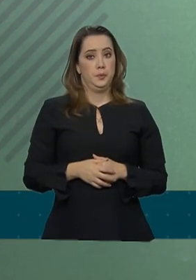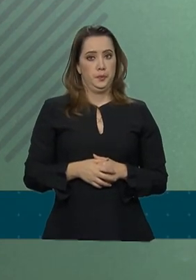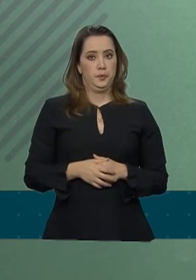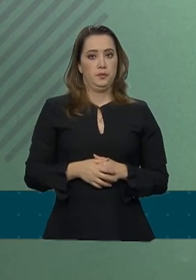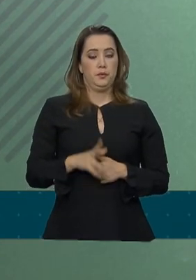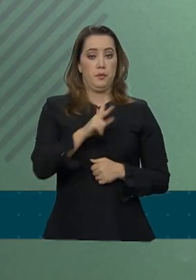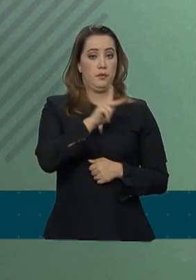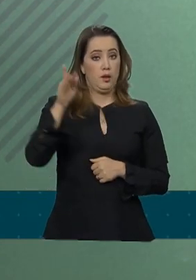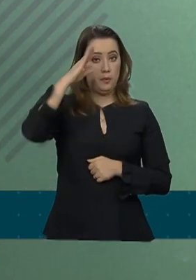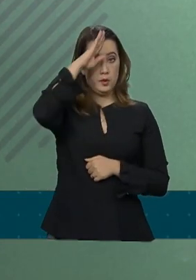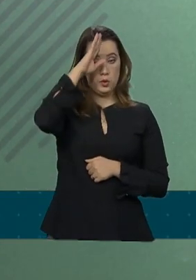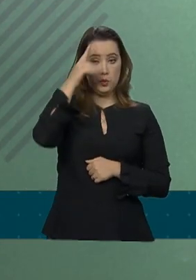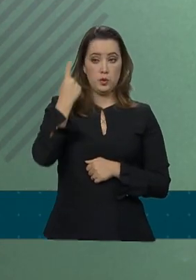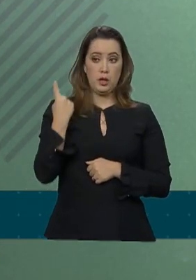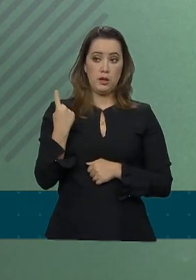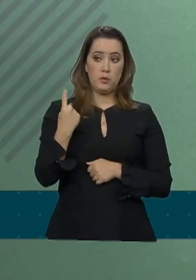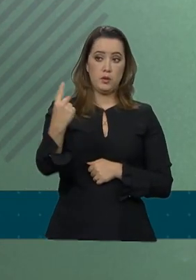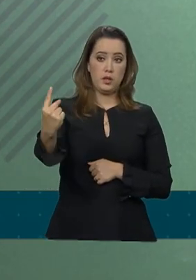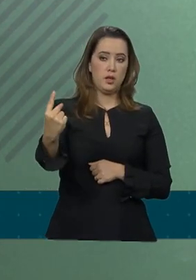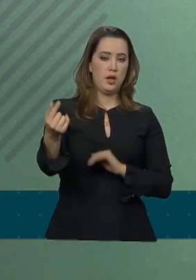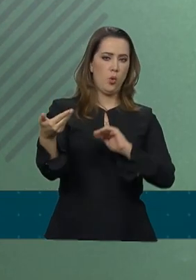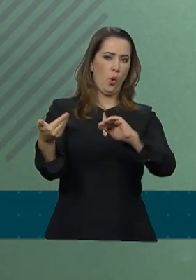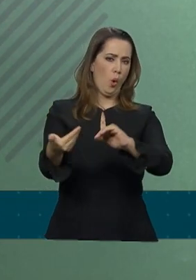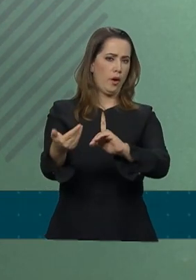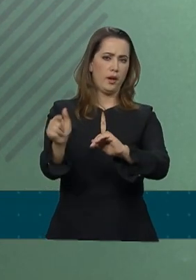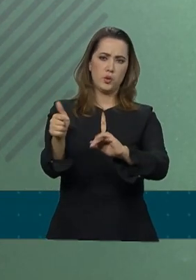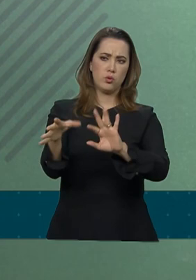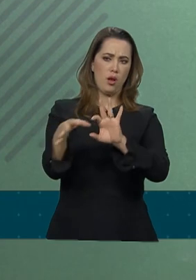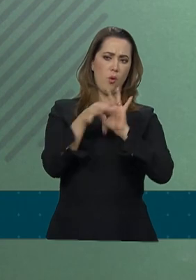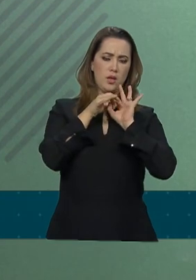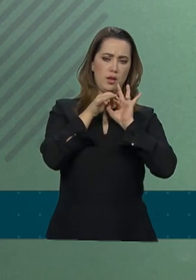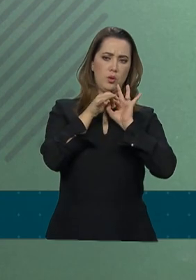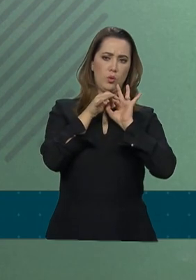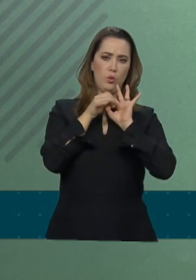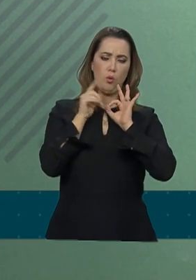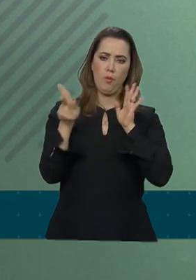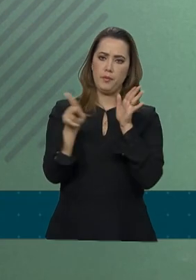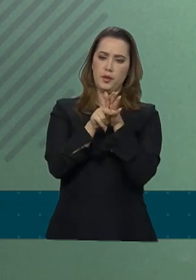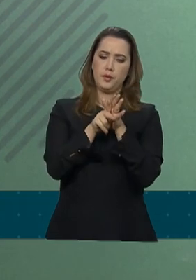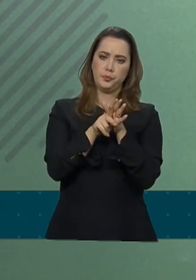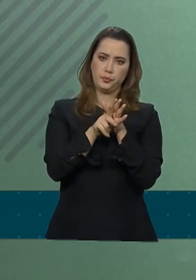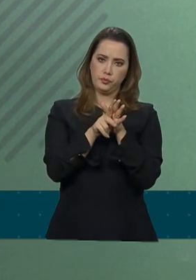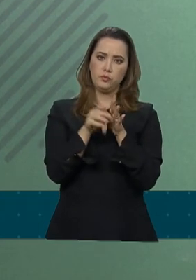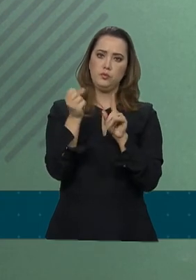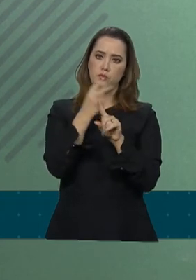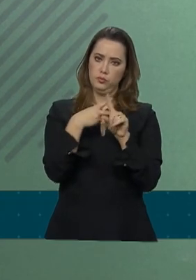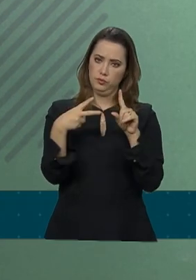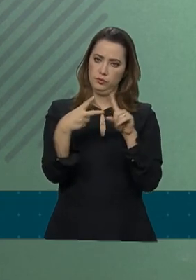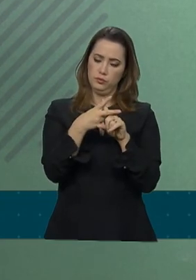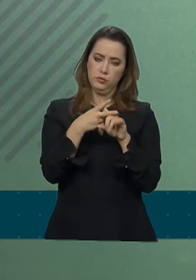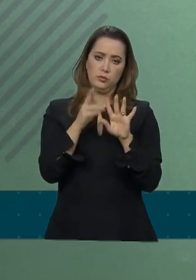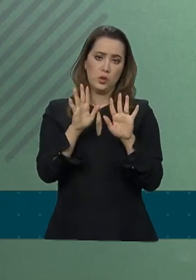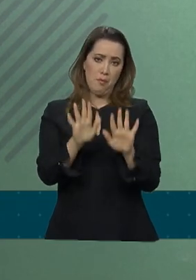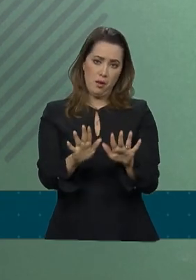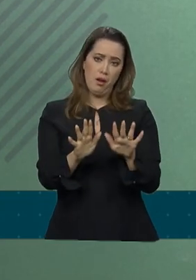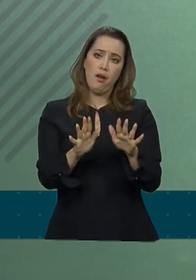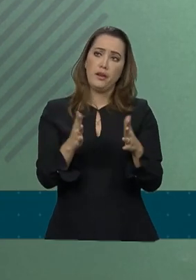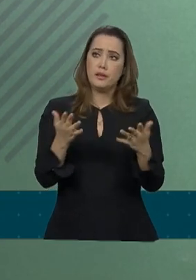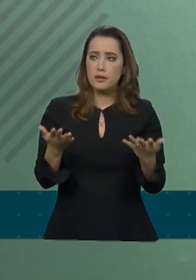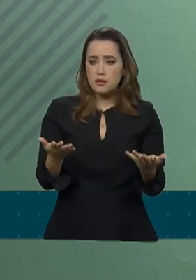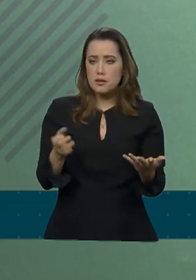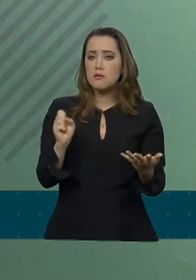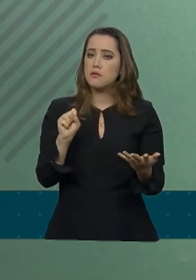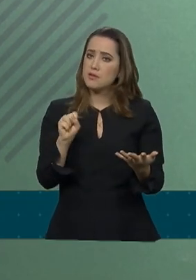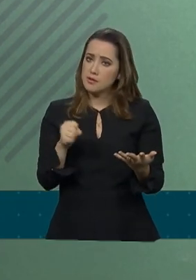presidente da República não está vinculada, não está enlaçada diretamente com a questão da nova Previdência, mas, por óbvio,